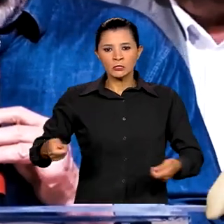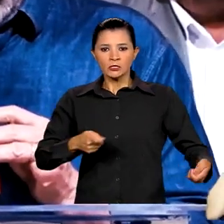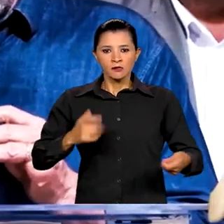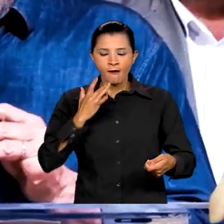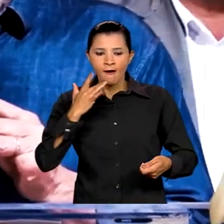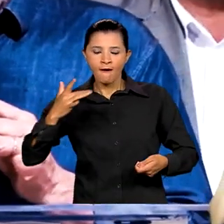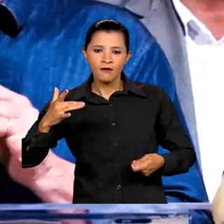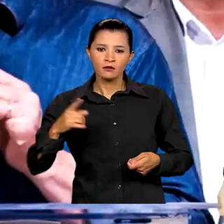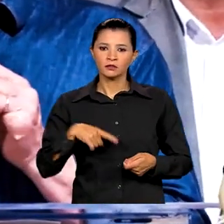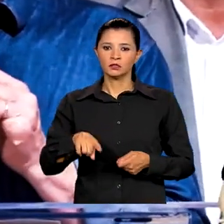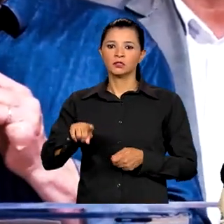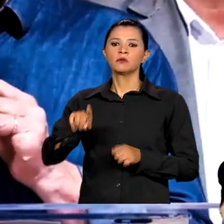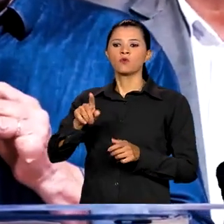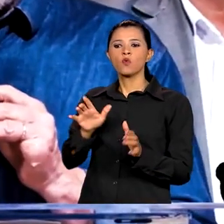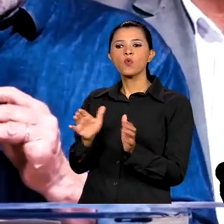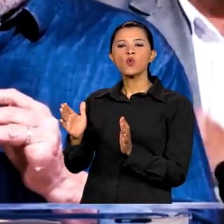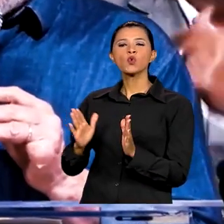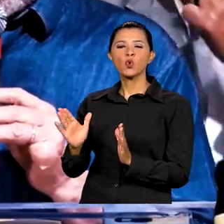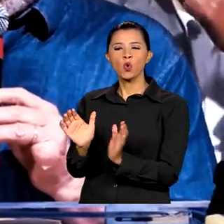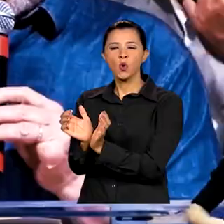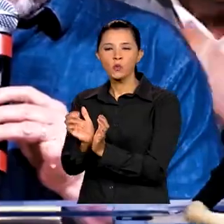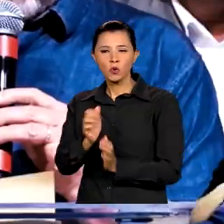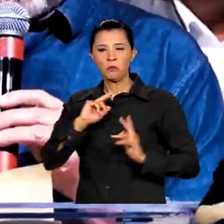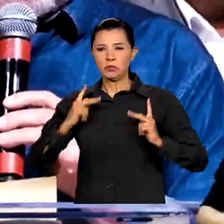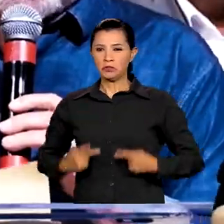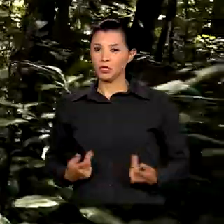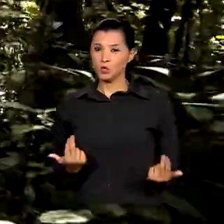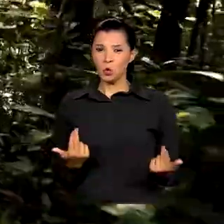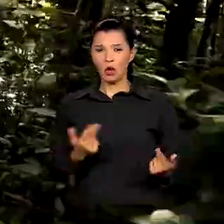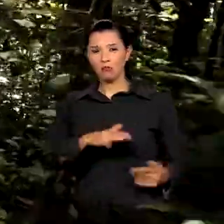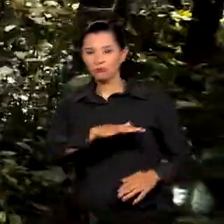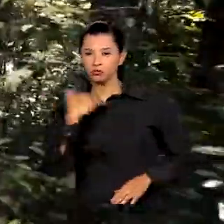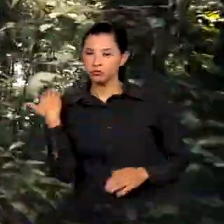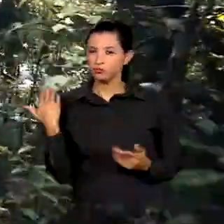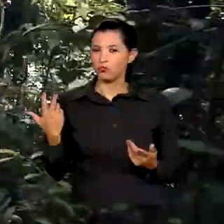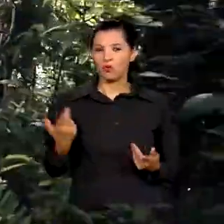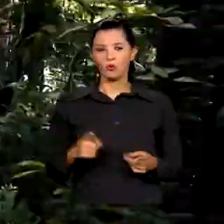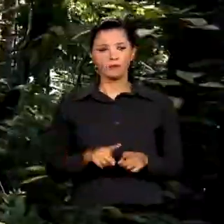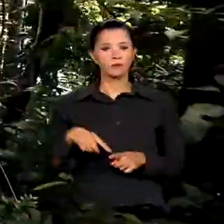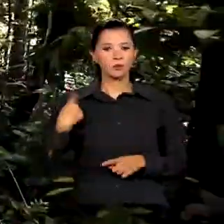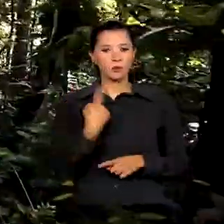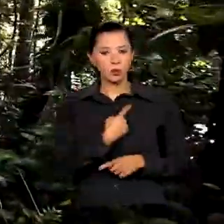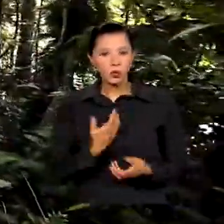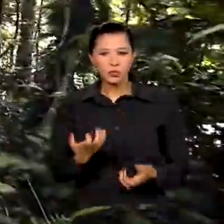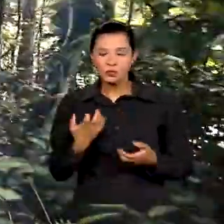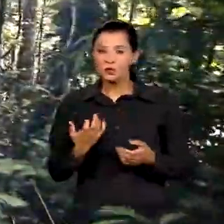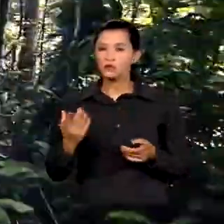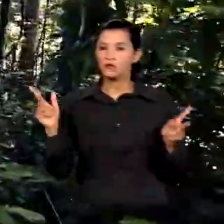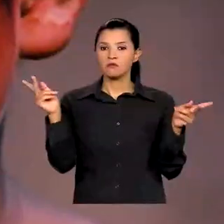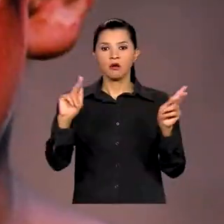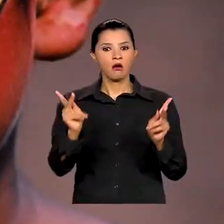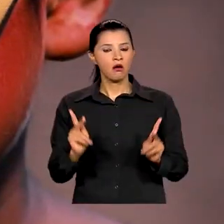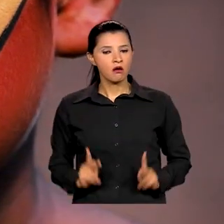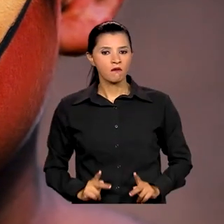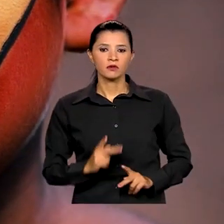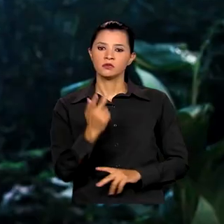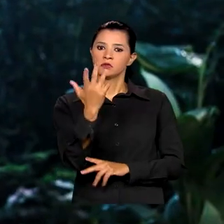uma parte da humanidade morre junto com ela. Nós queremos a pacificação ambiental.